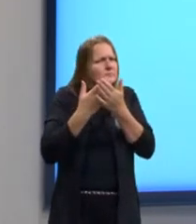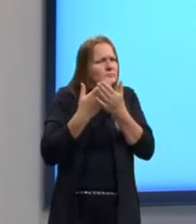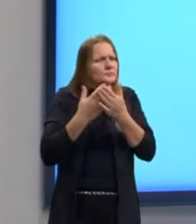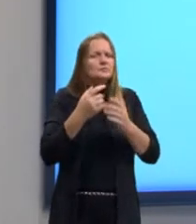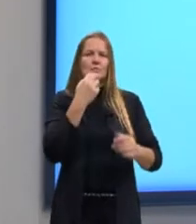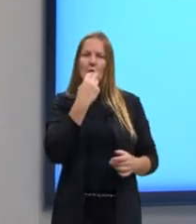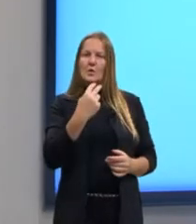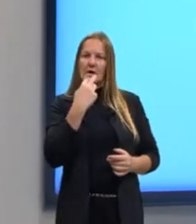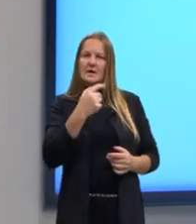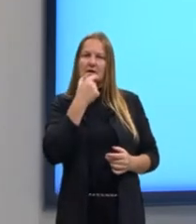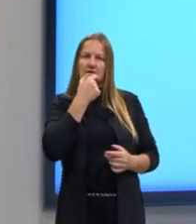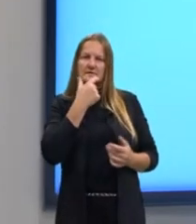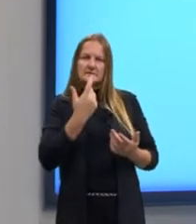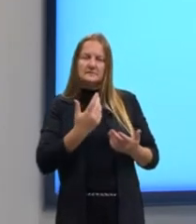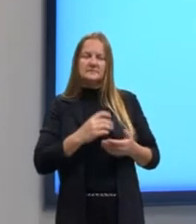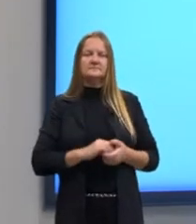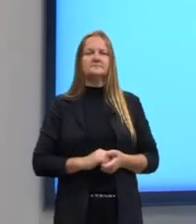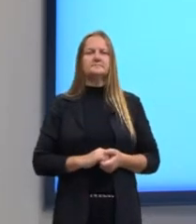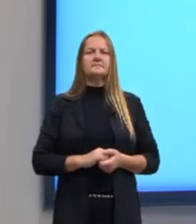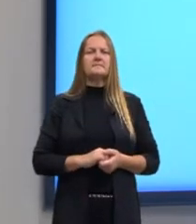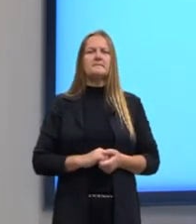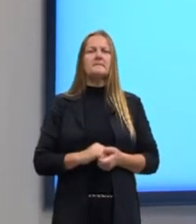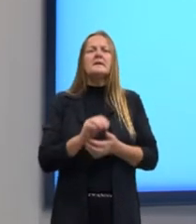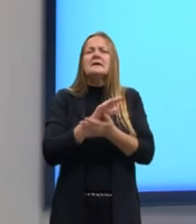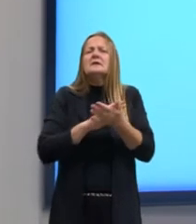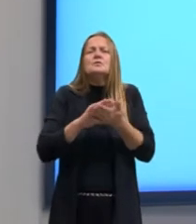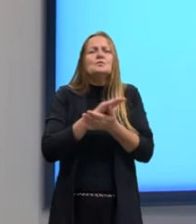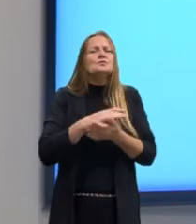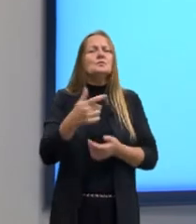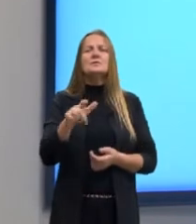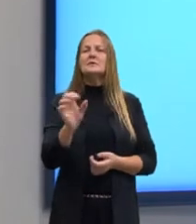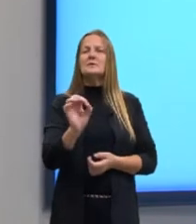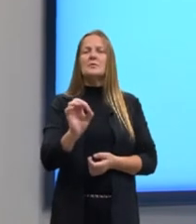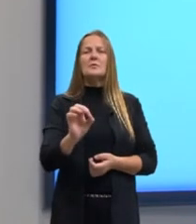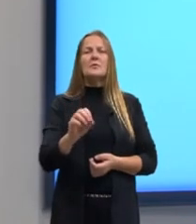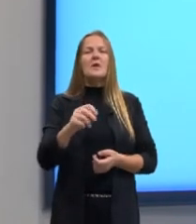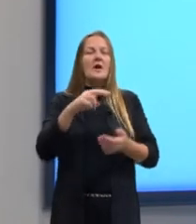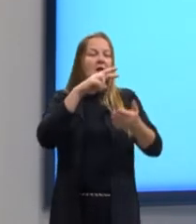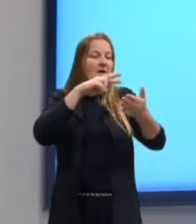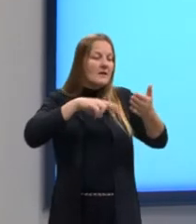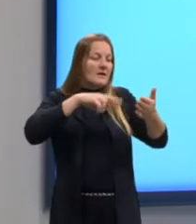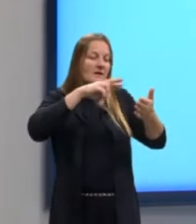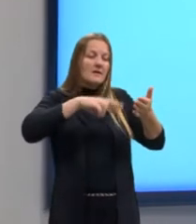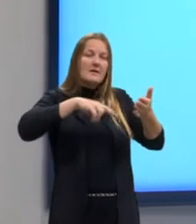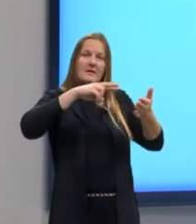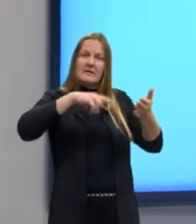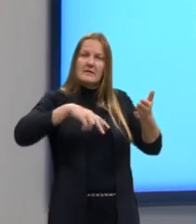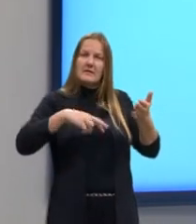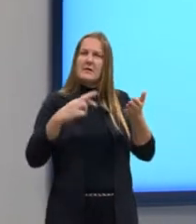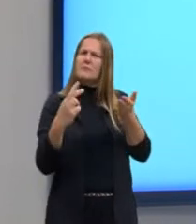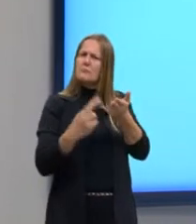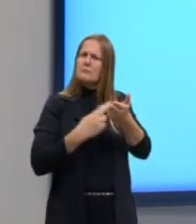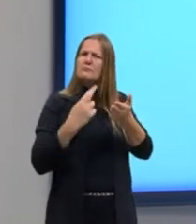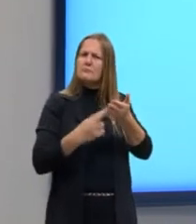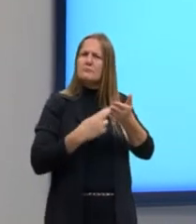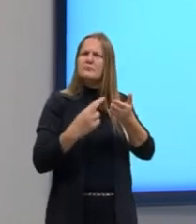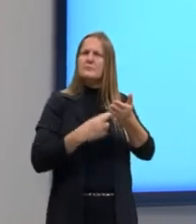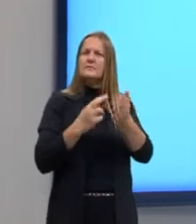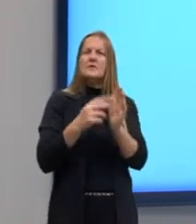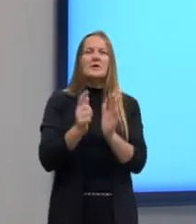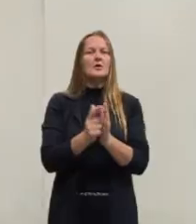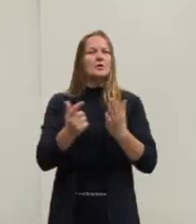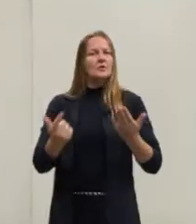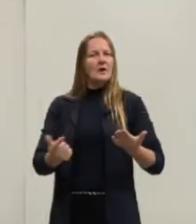de inglês. Não há como eu ler um texto de uma revista, de um jornal, de um